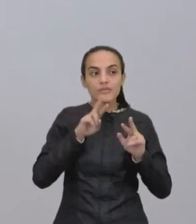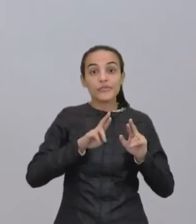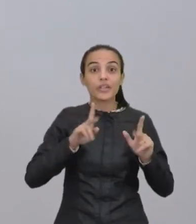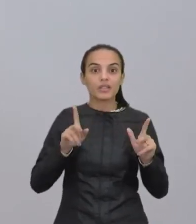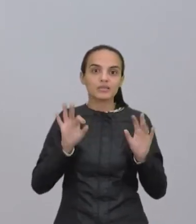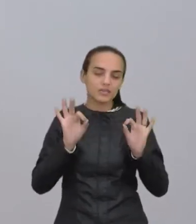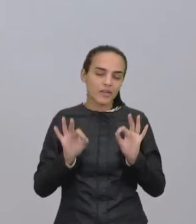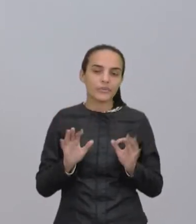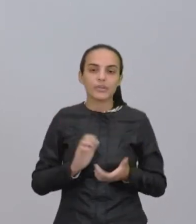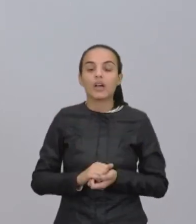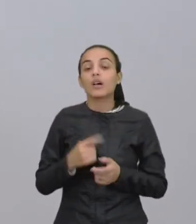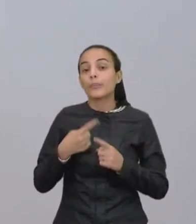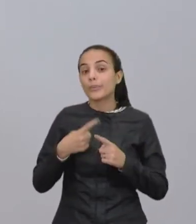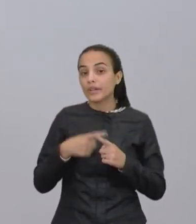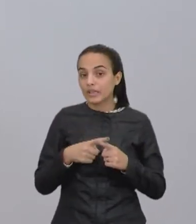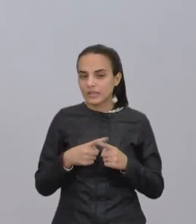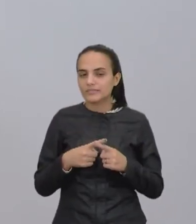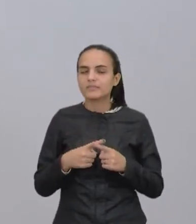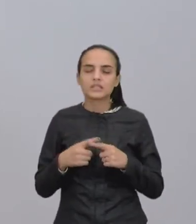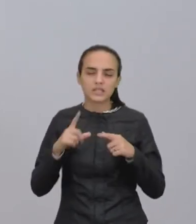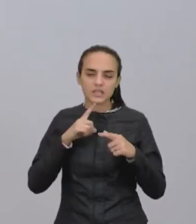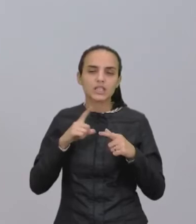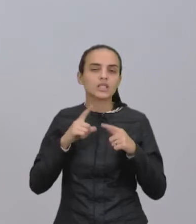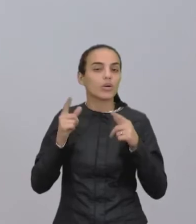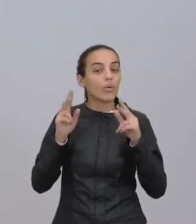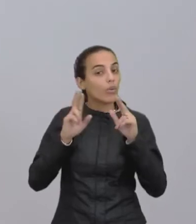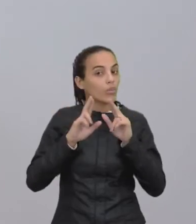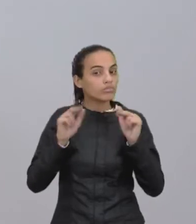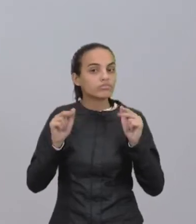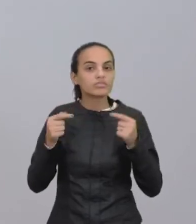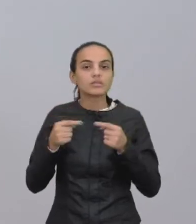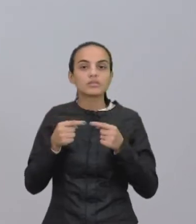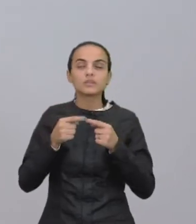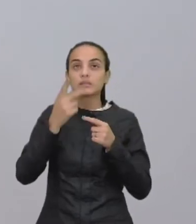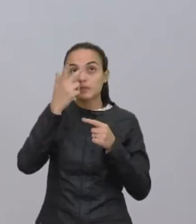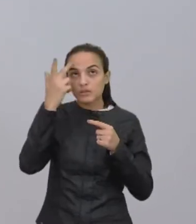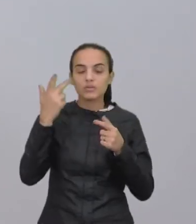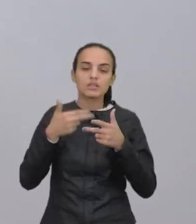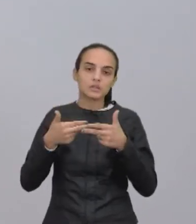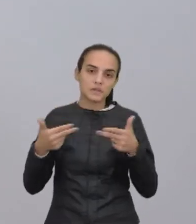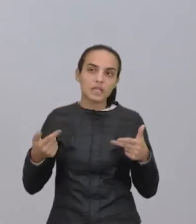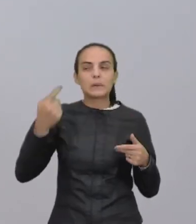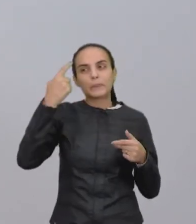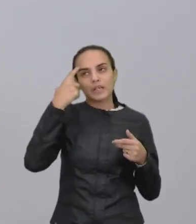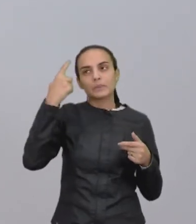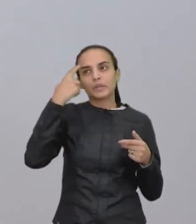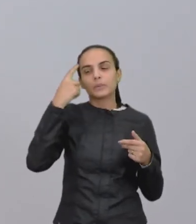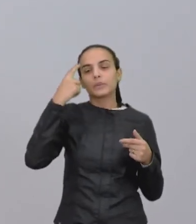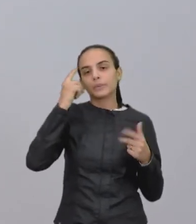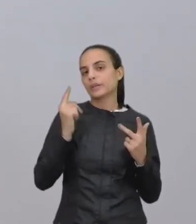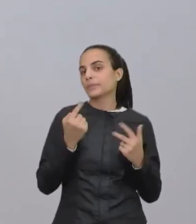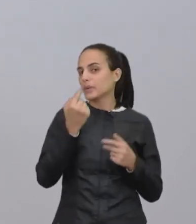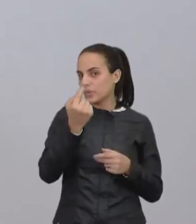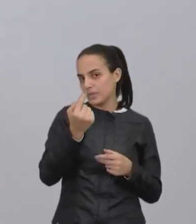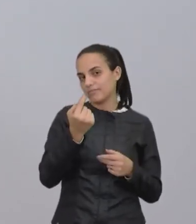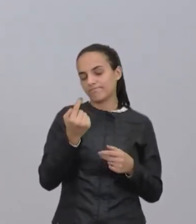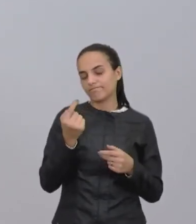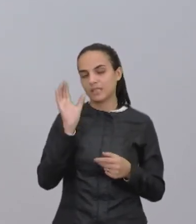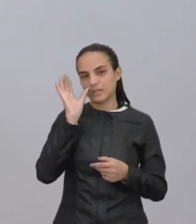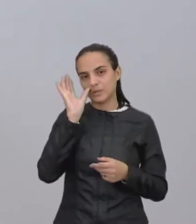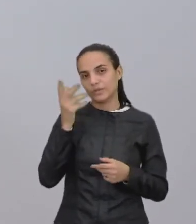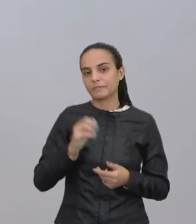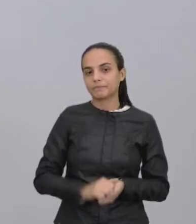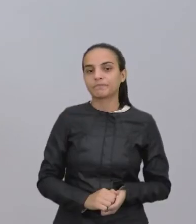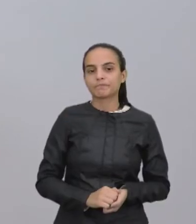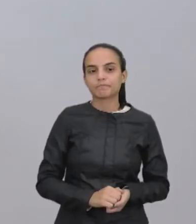é justamente porque envolve aí diversas pessoas pensando em uma determinada solução.